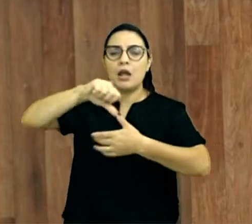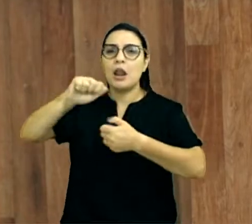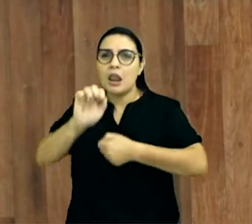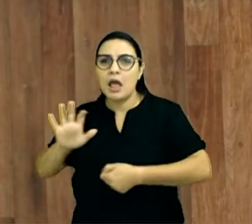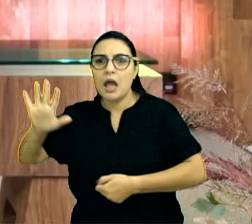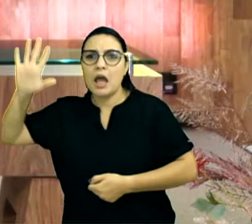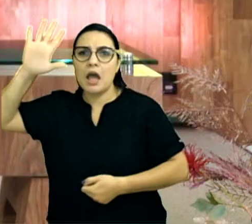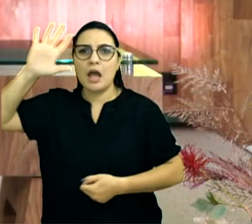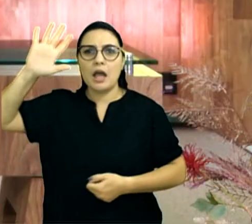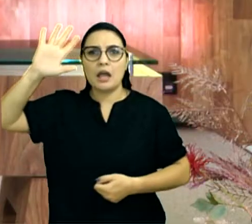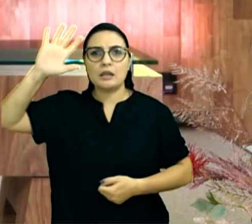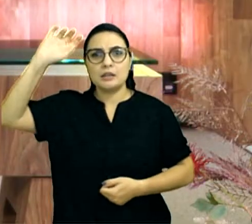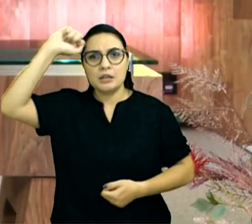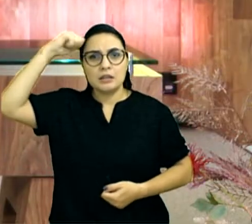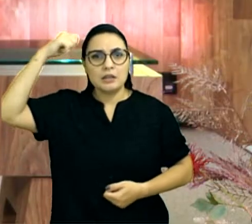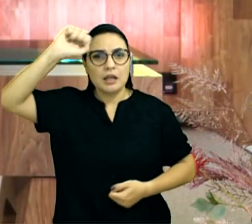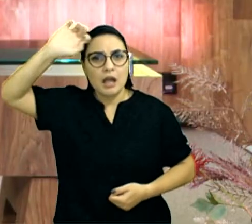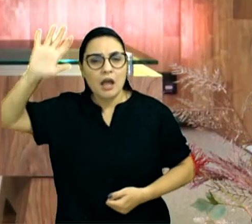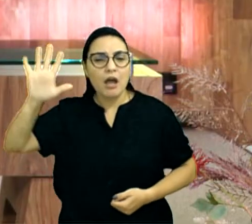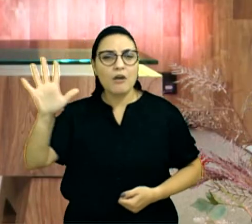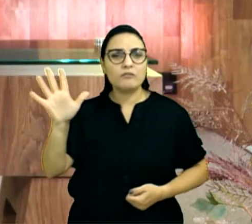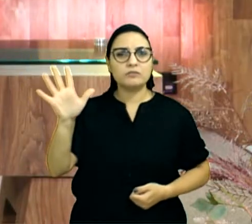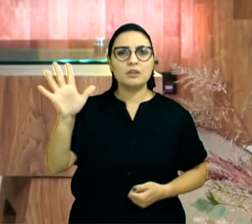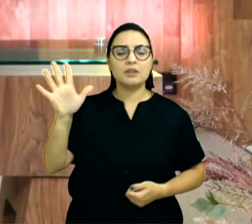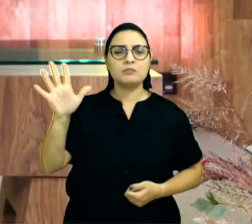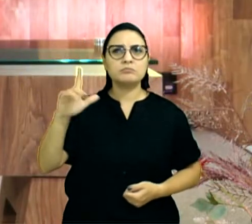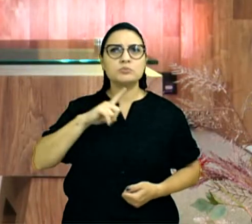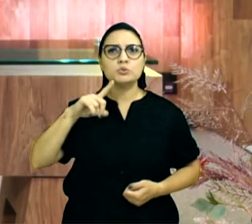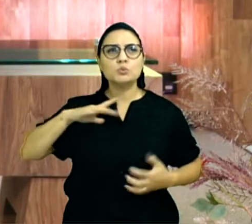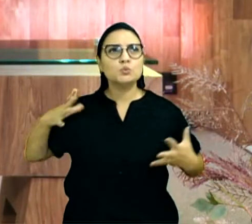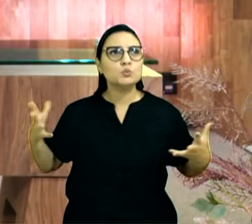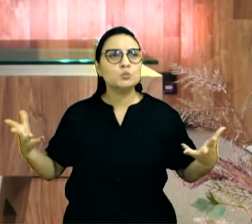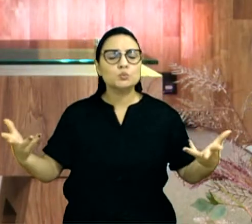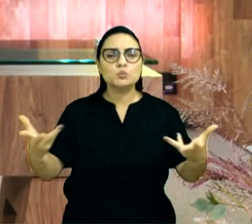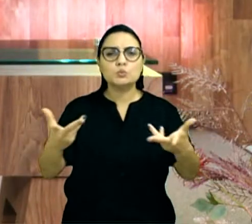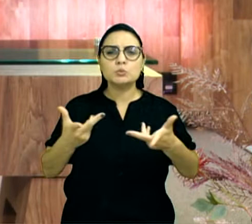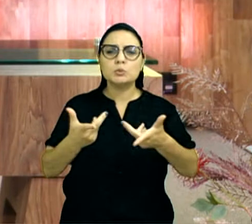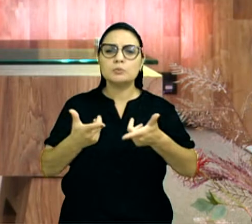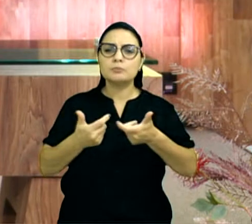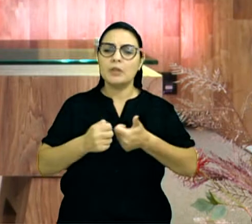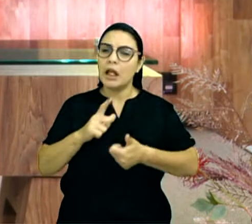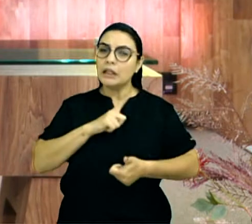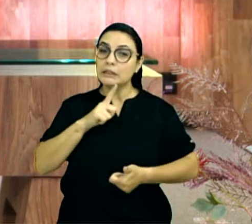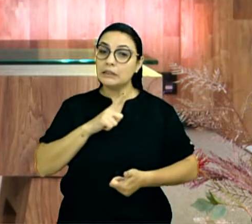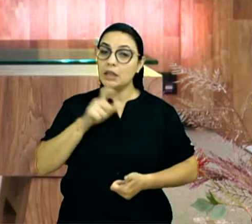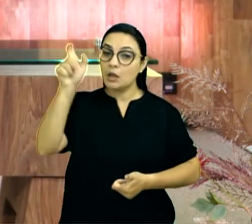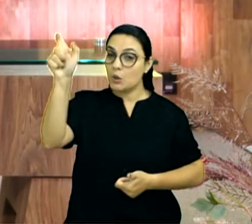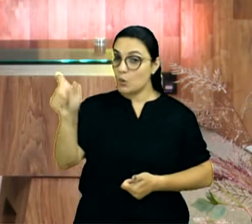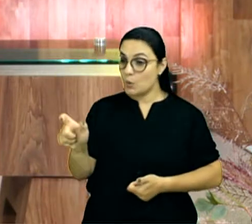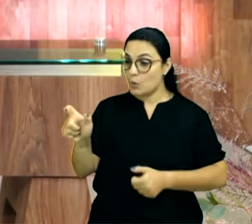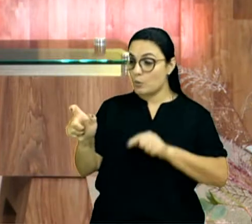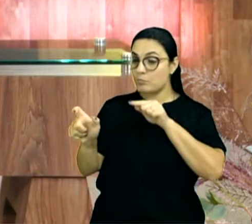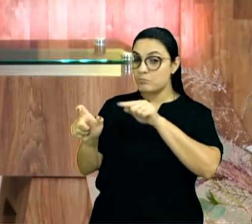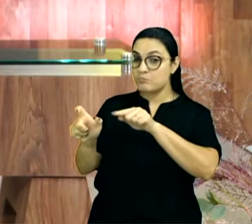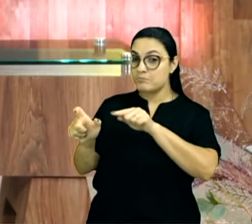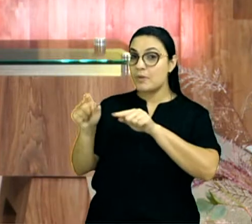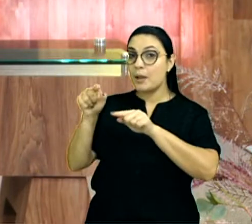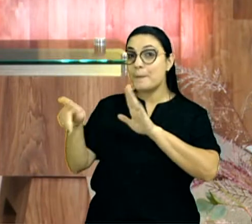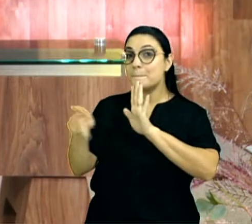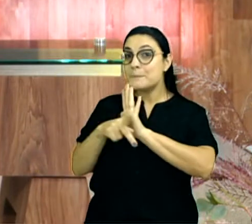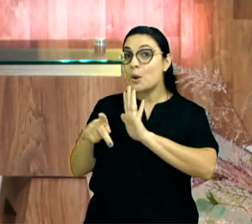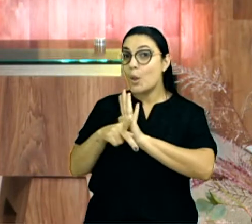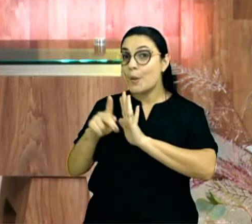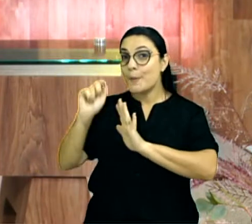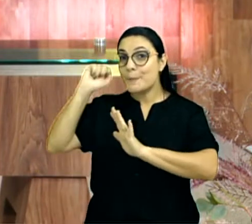pessoal da África, América Latina em geral, e aí tinha um irmão do continente africano,